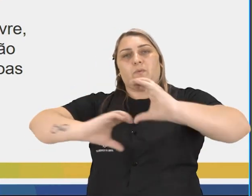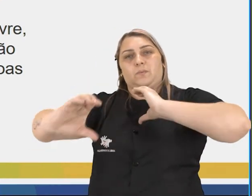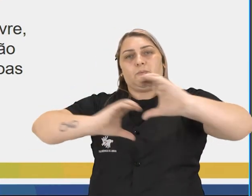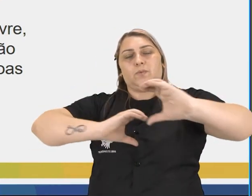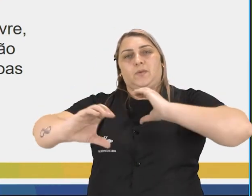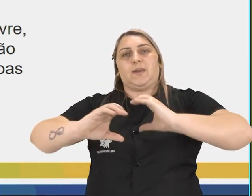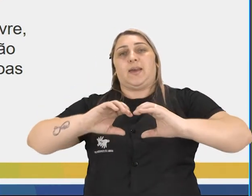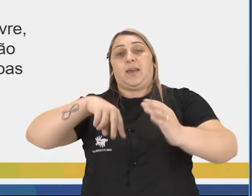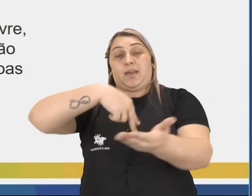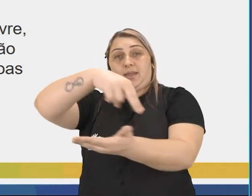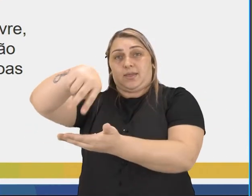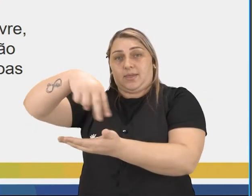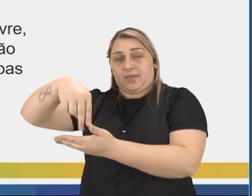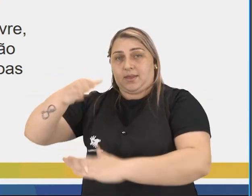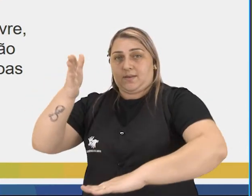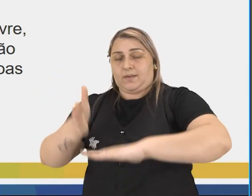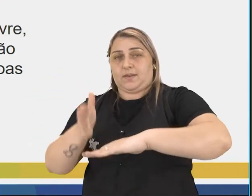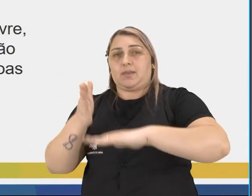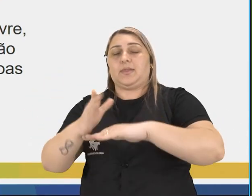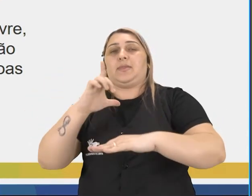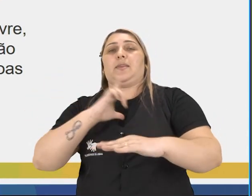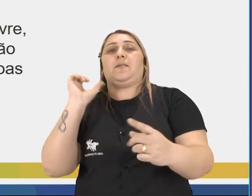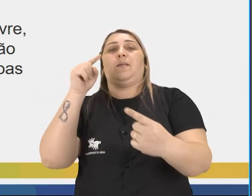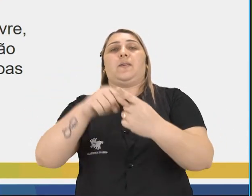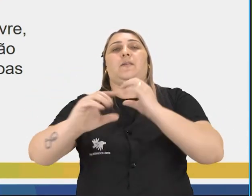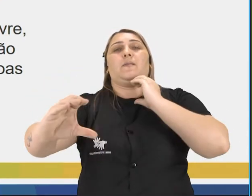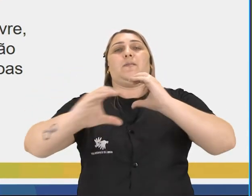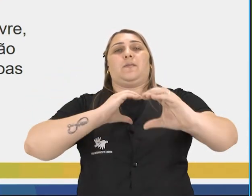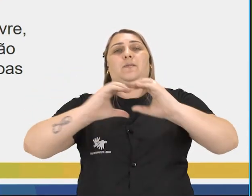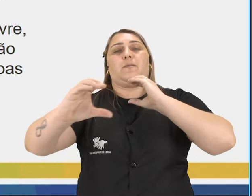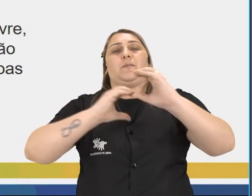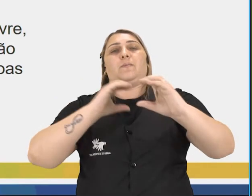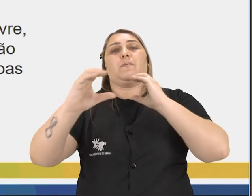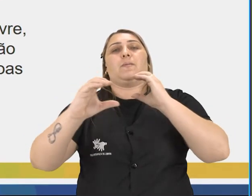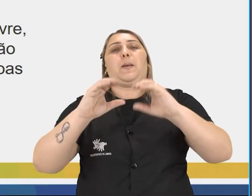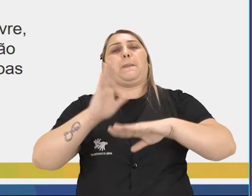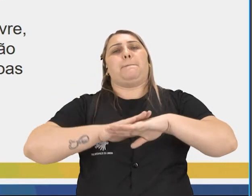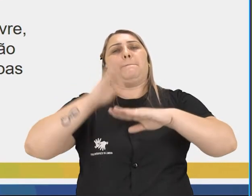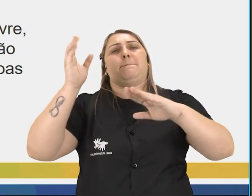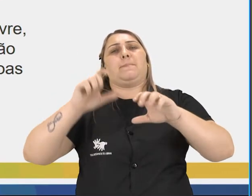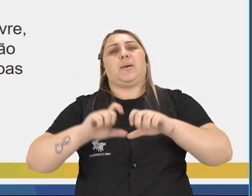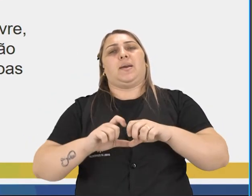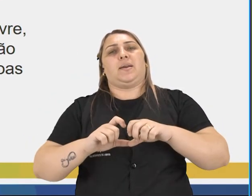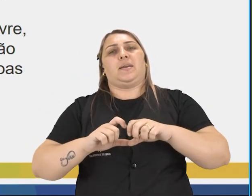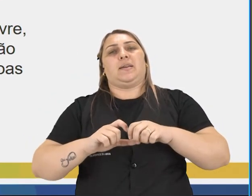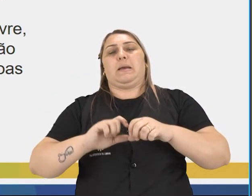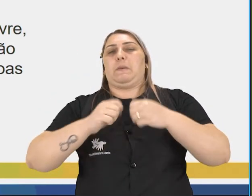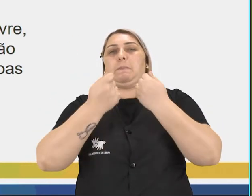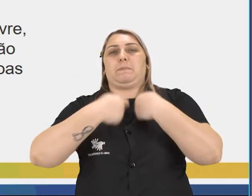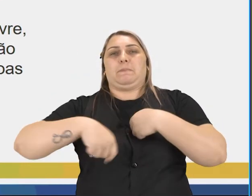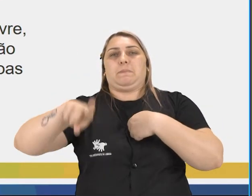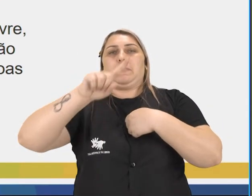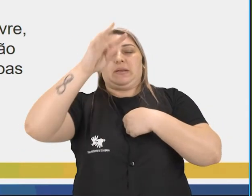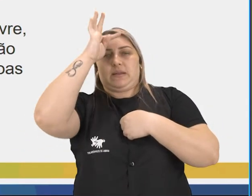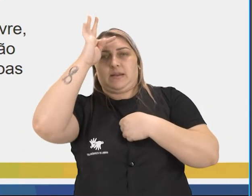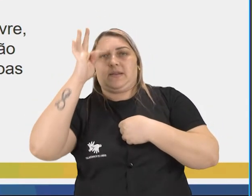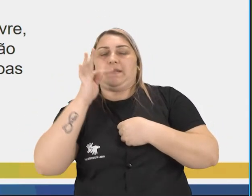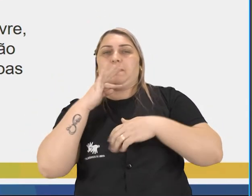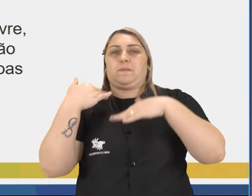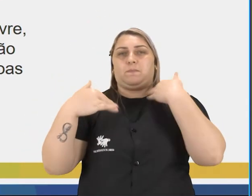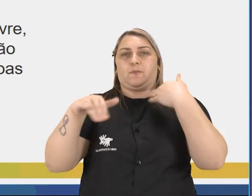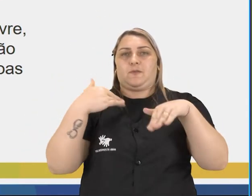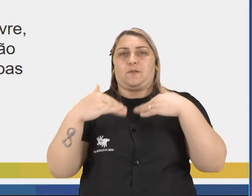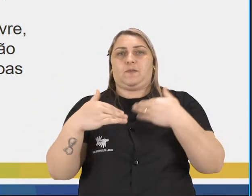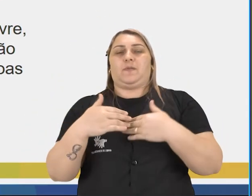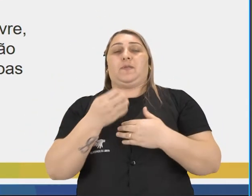seja, a dança contemporânea tem a intenção de se comunicar com o público de forma mais aberta, sem códigos, sem movimentos bem